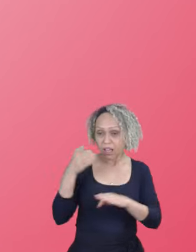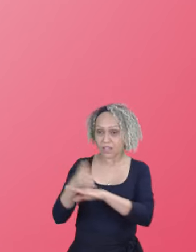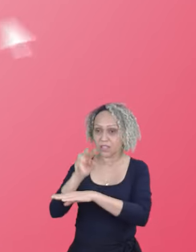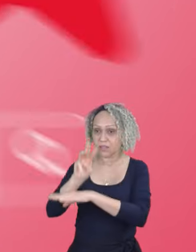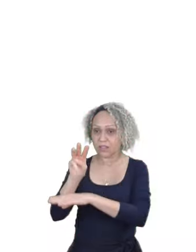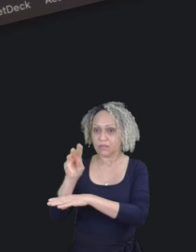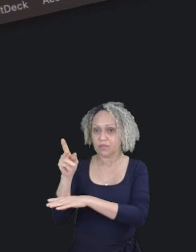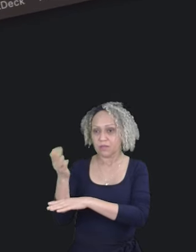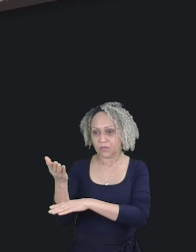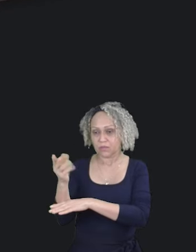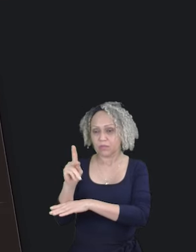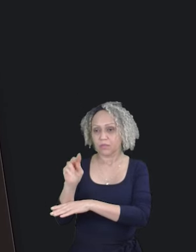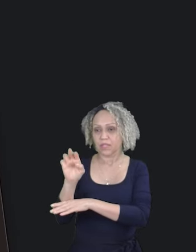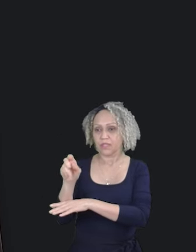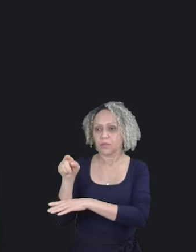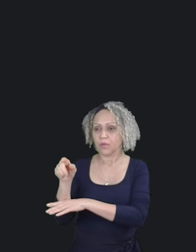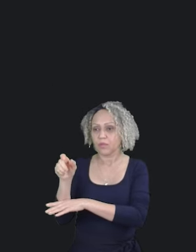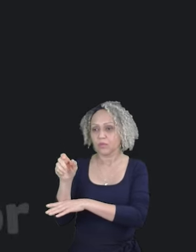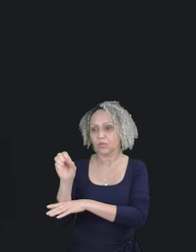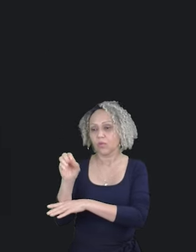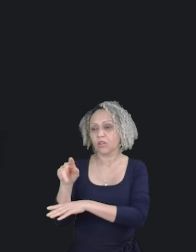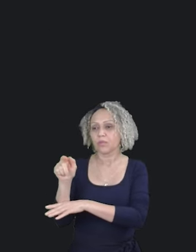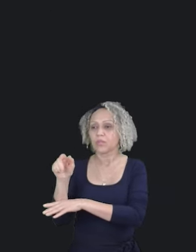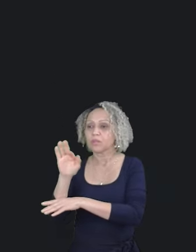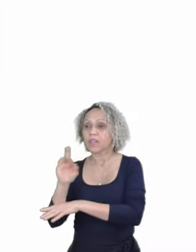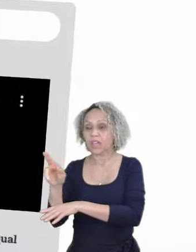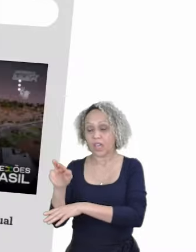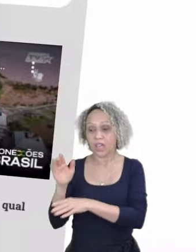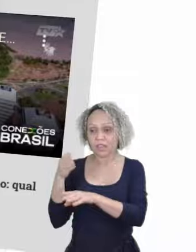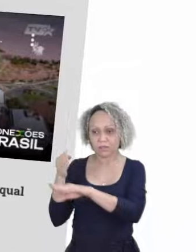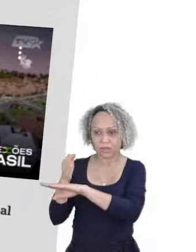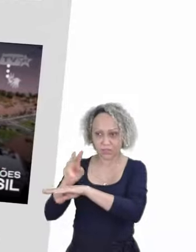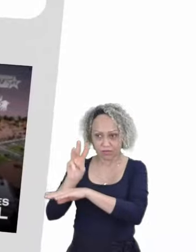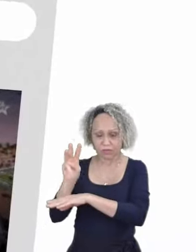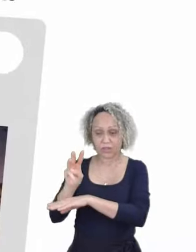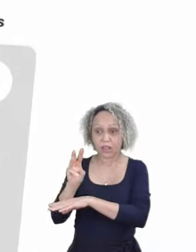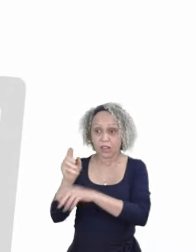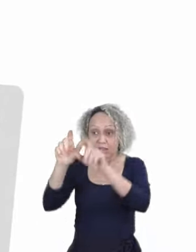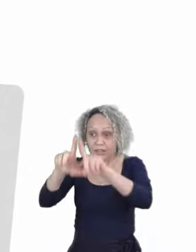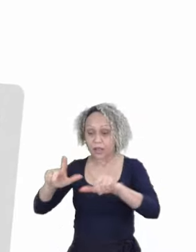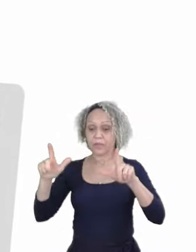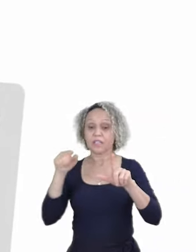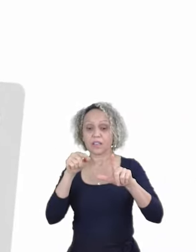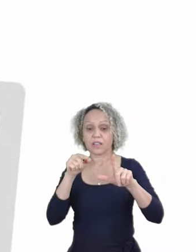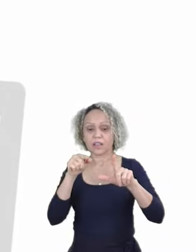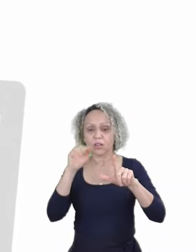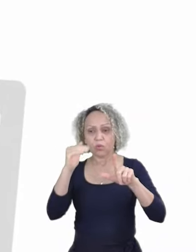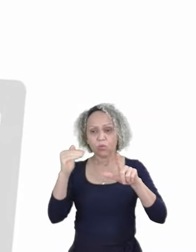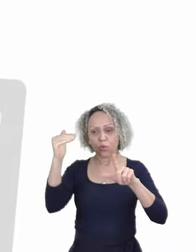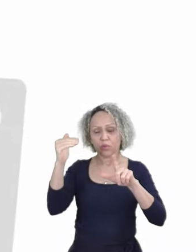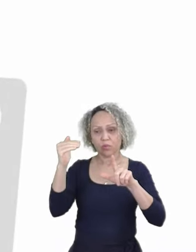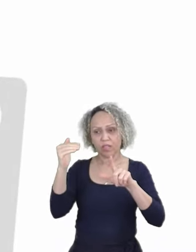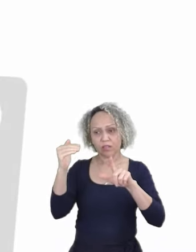acesse o site www.pt.org.br. Assim que o site abrir, no